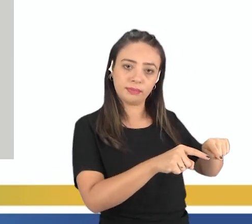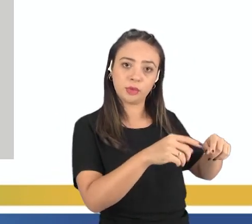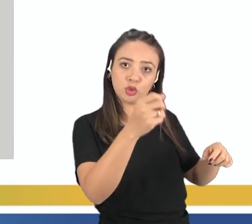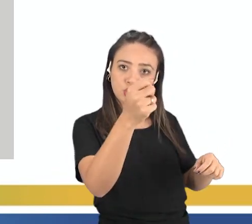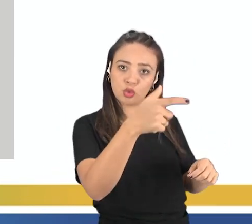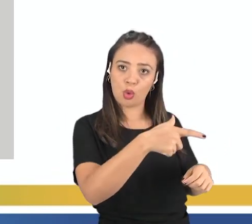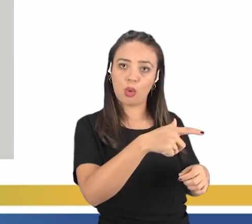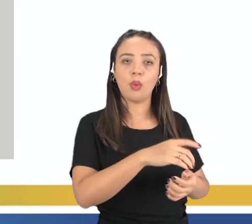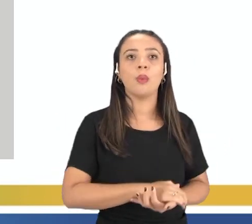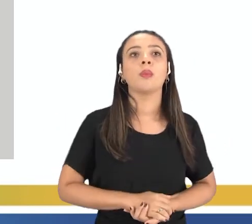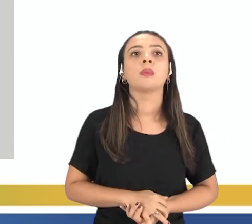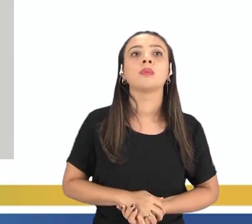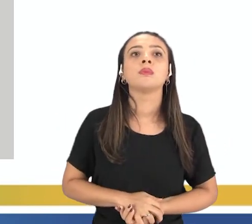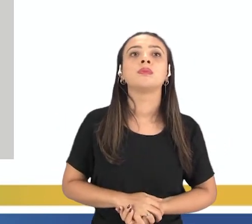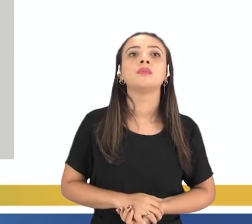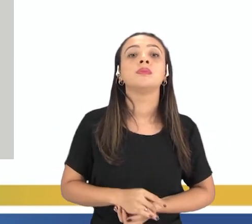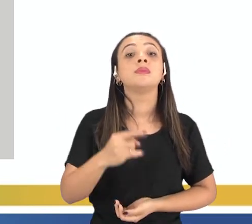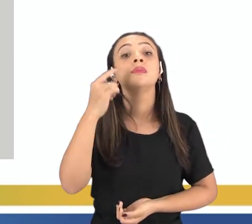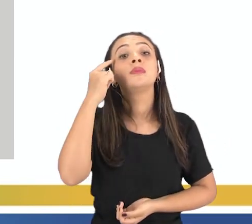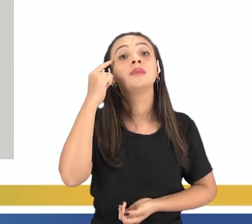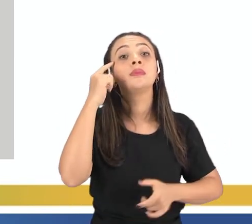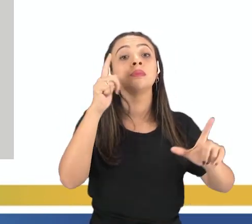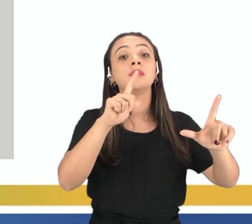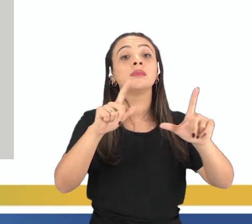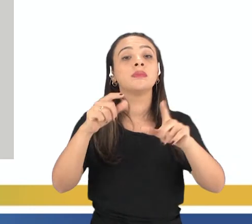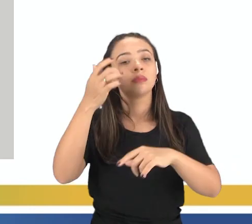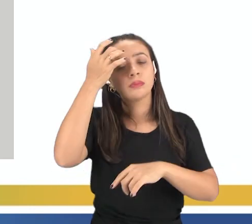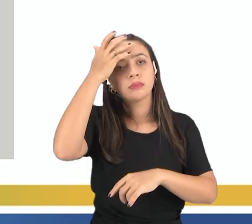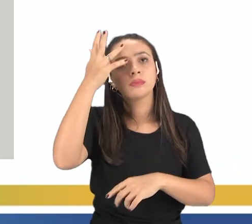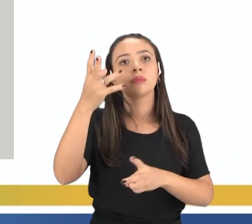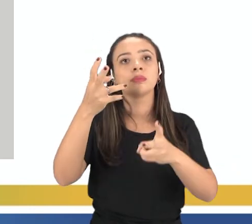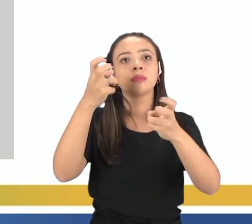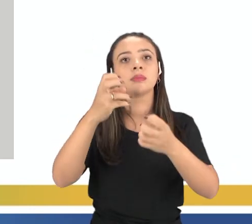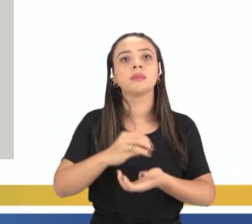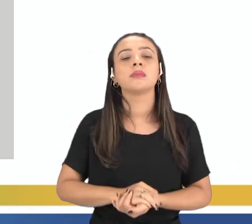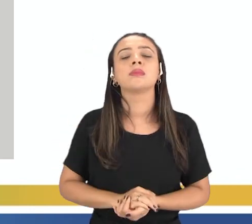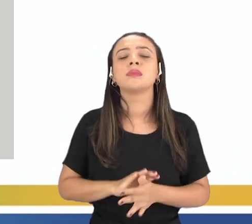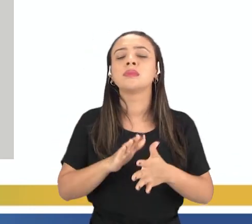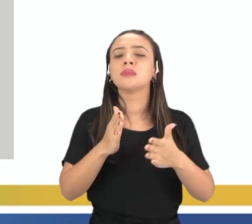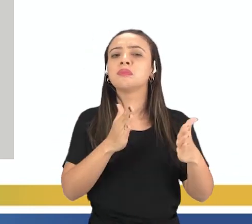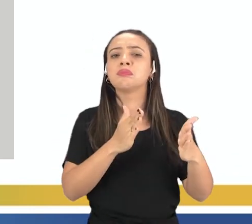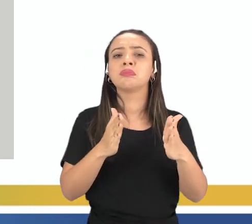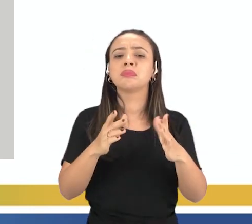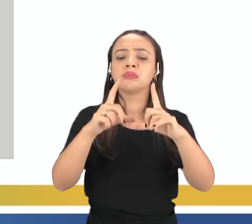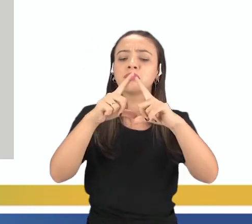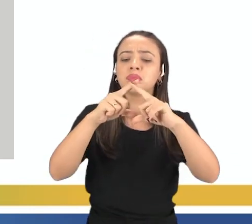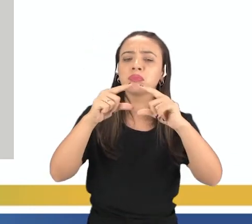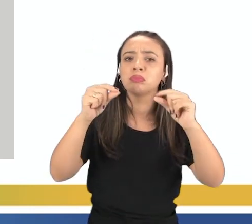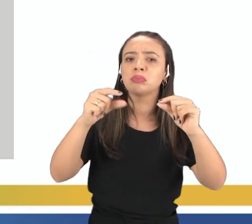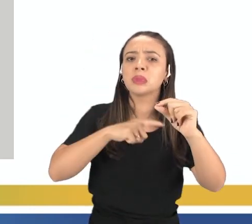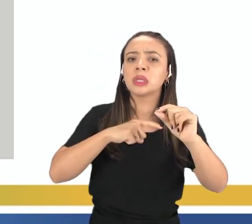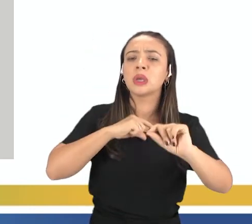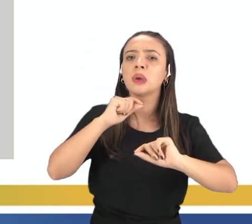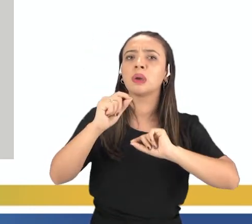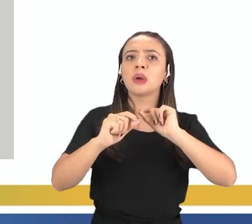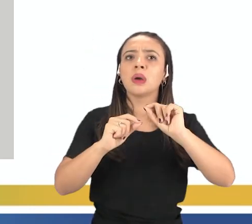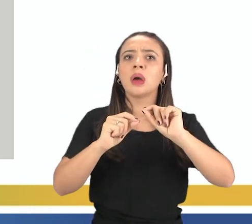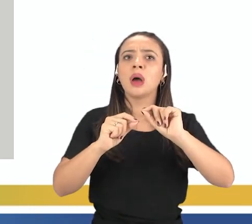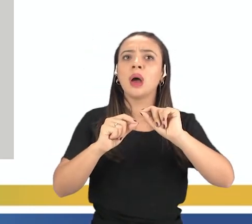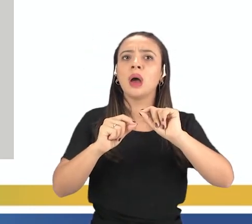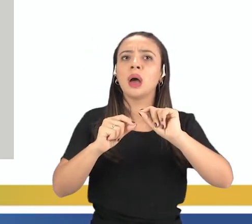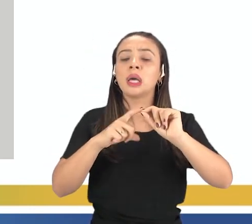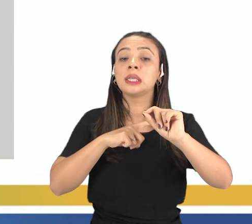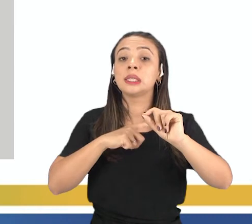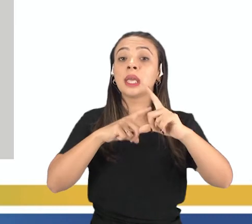esqueminha ali no slide, na cabeça de vocês, é fácil observar. Qual é a fase da Lua em que ela está entre